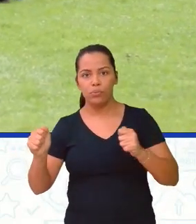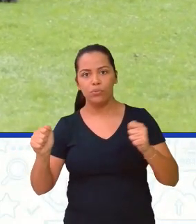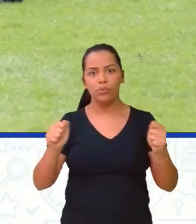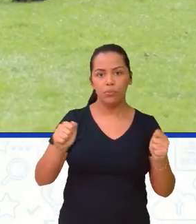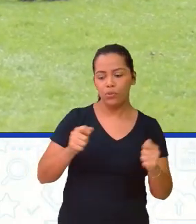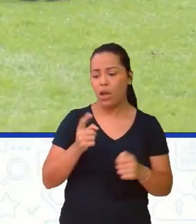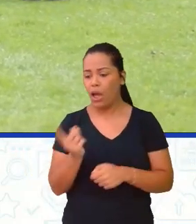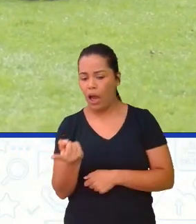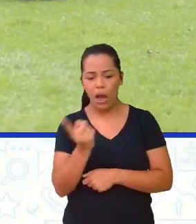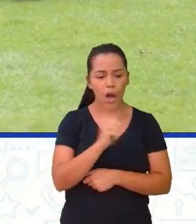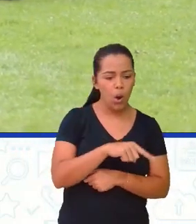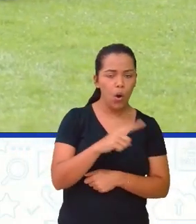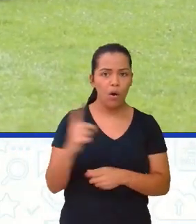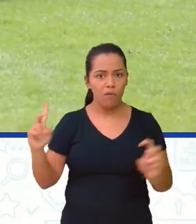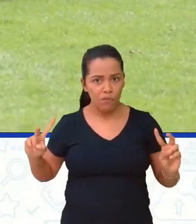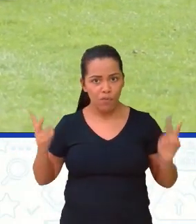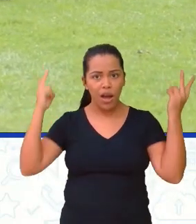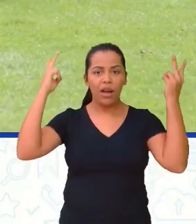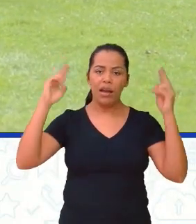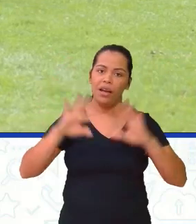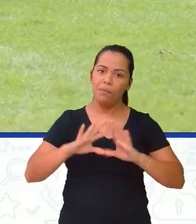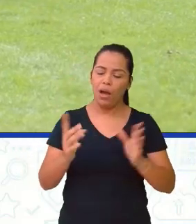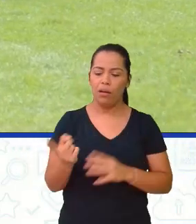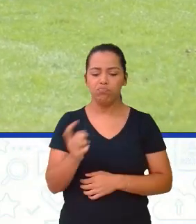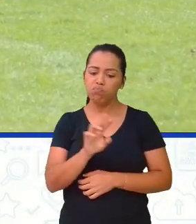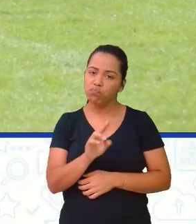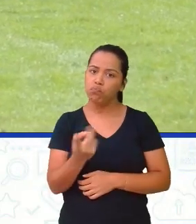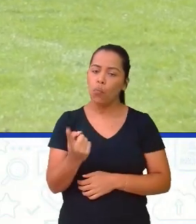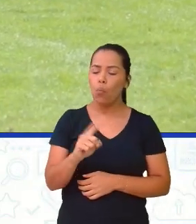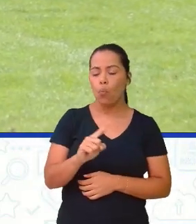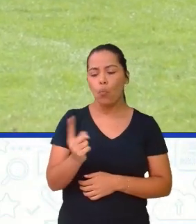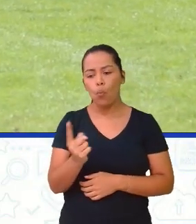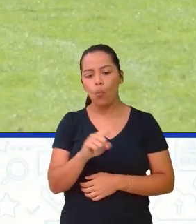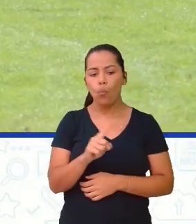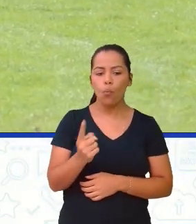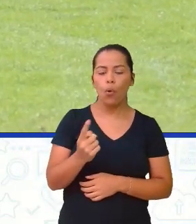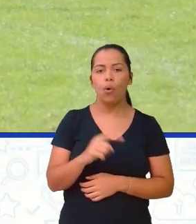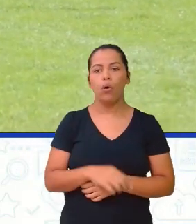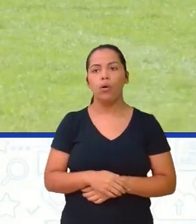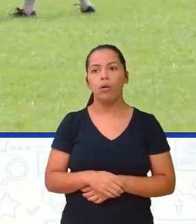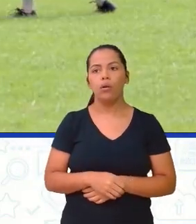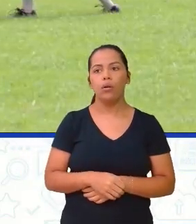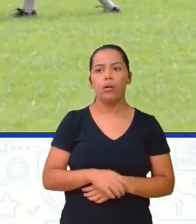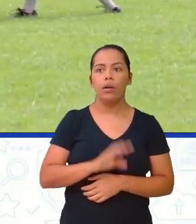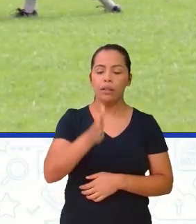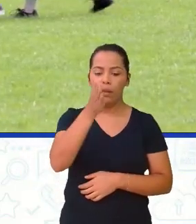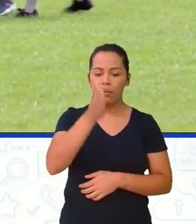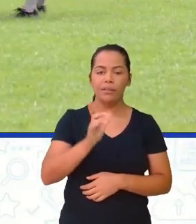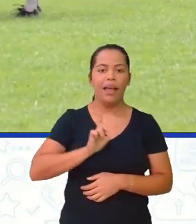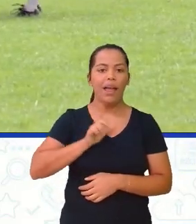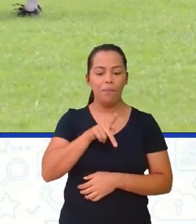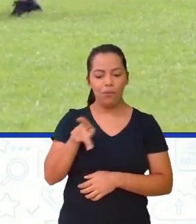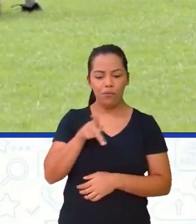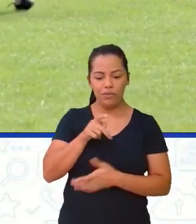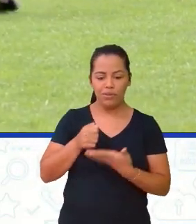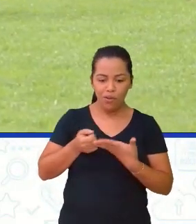uma, acredito que a professora de educação física está aí incentivando e puxa para um lado, puxa para o outro. Mas qual é